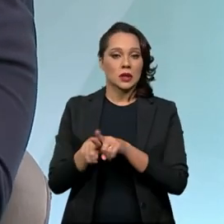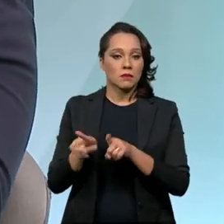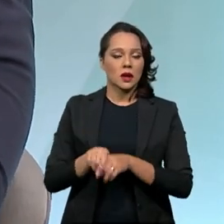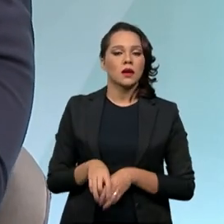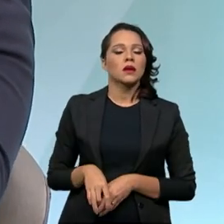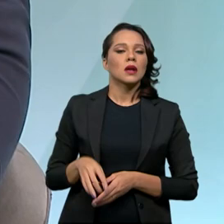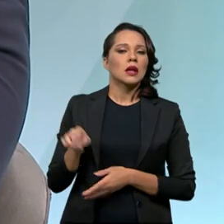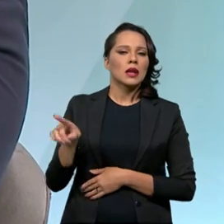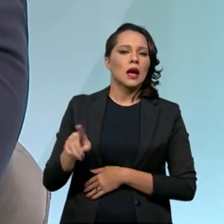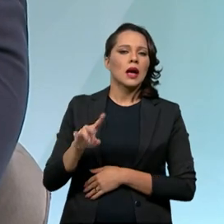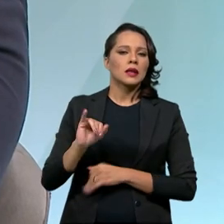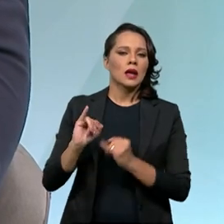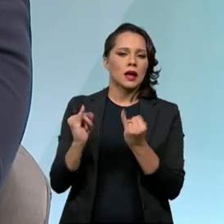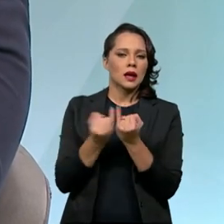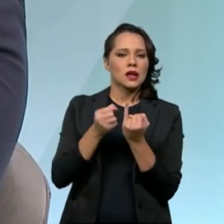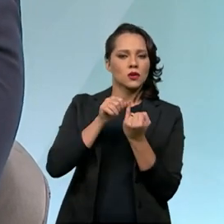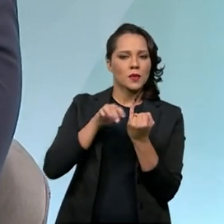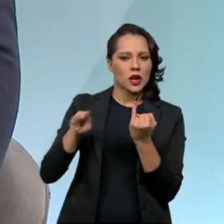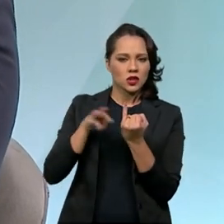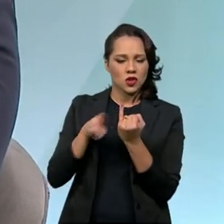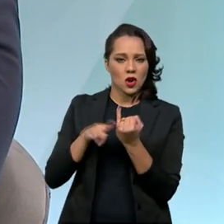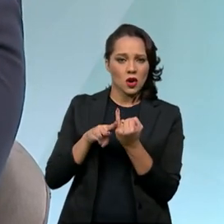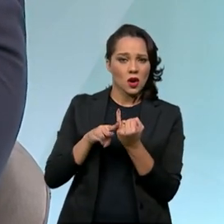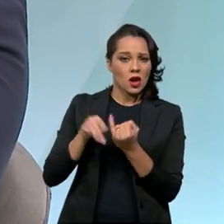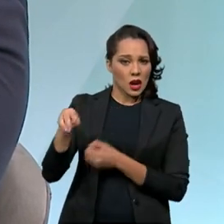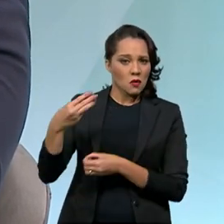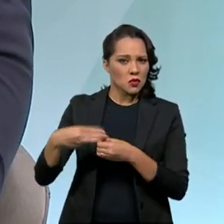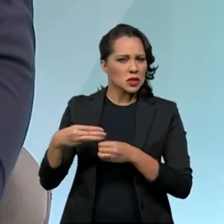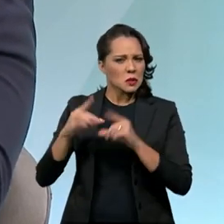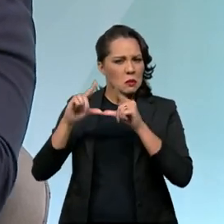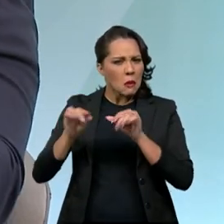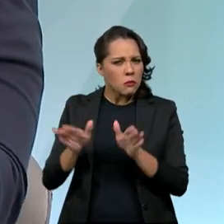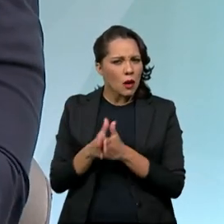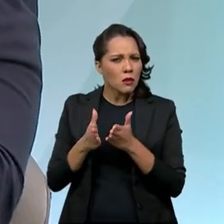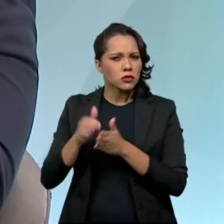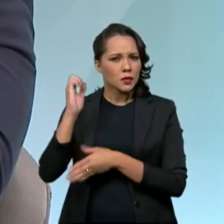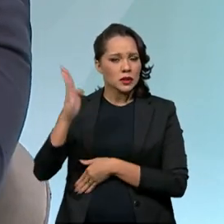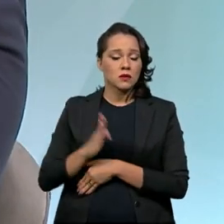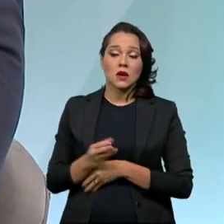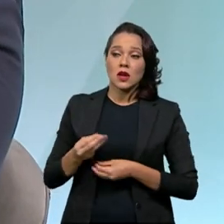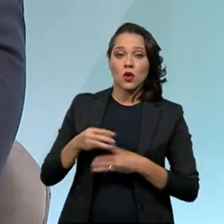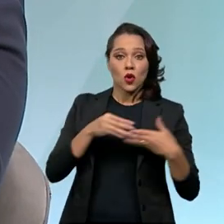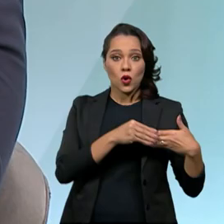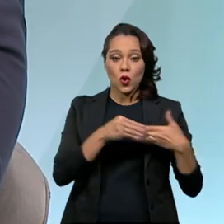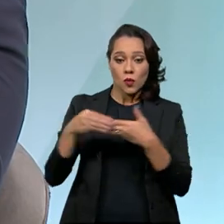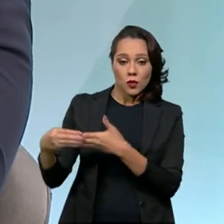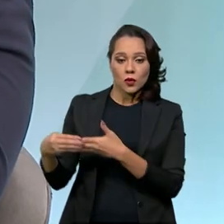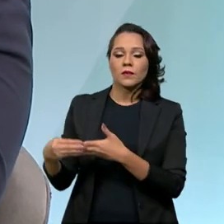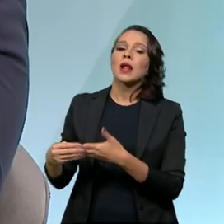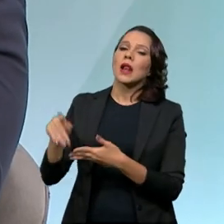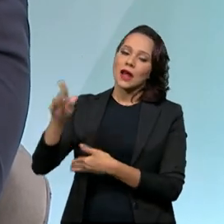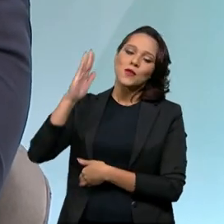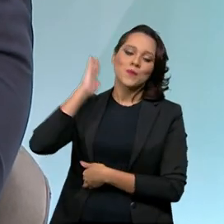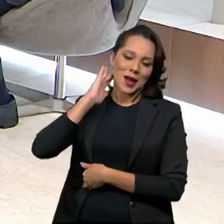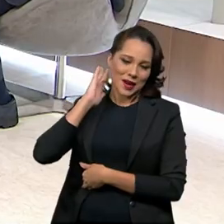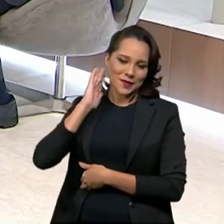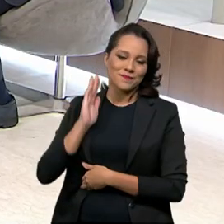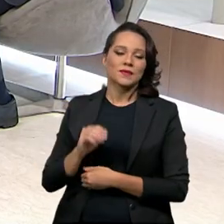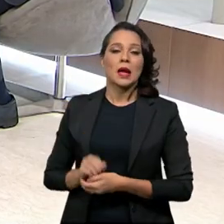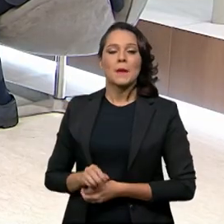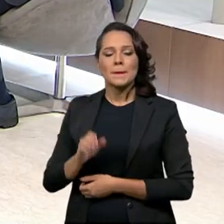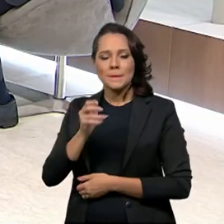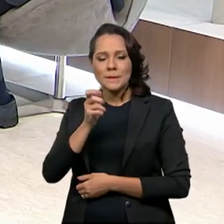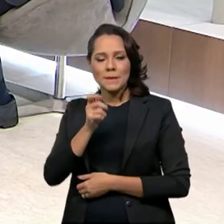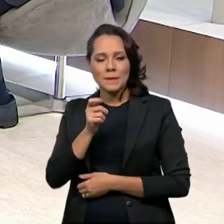em Melgaço, na Ilha do Marajó, o município com o menor IDH do Brasil. Nós levamos toda a nossa equipe... No Pará. No Pará, perto de